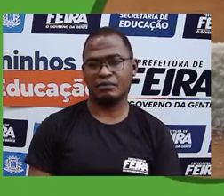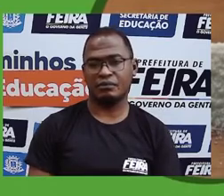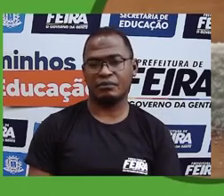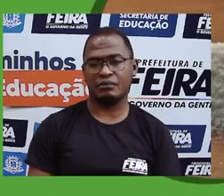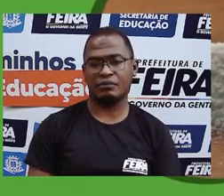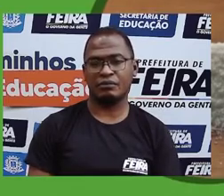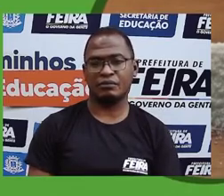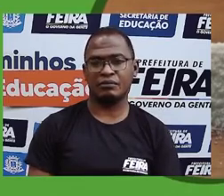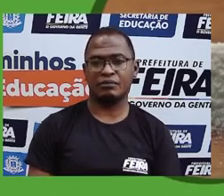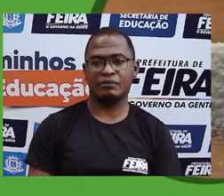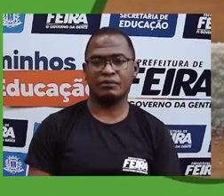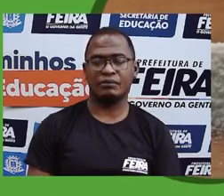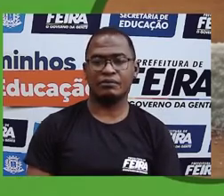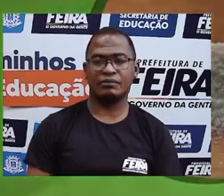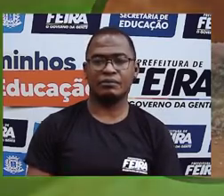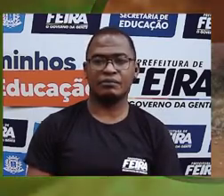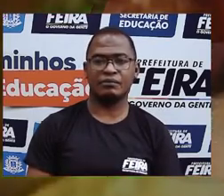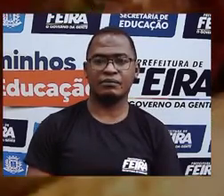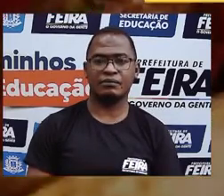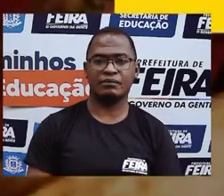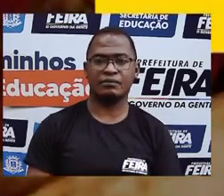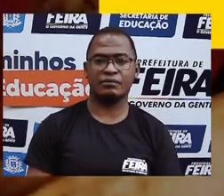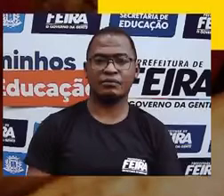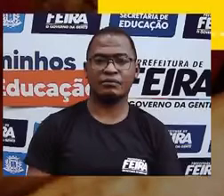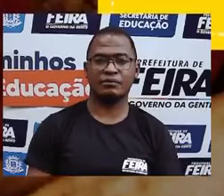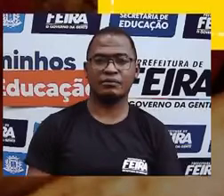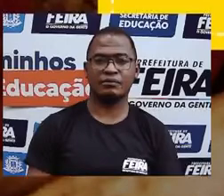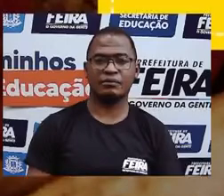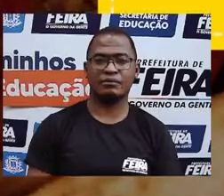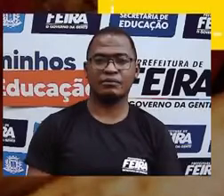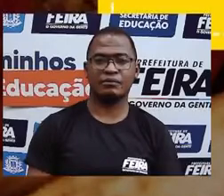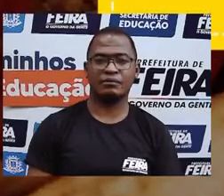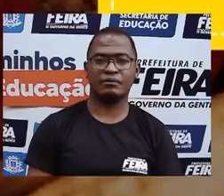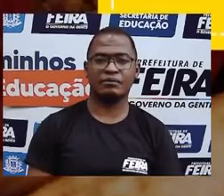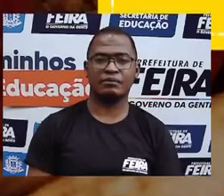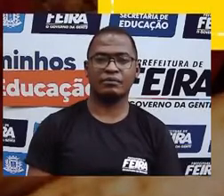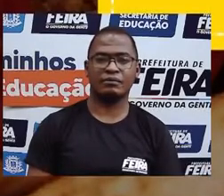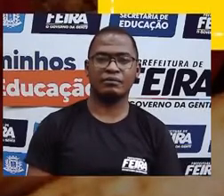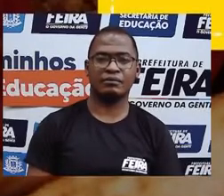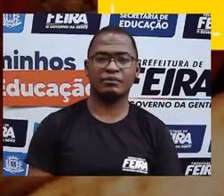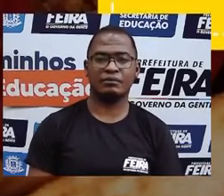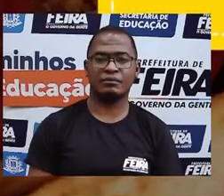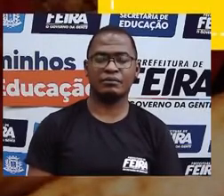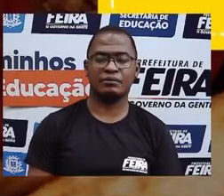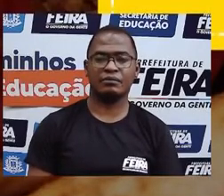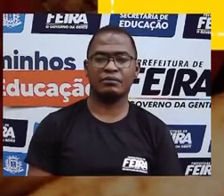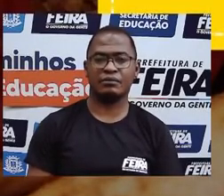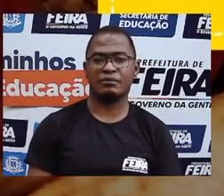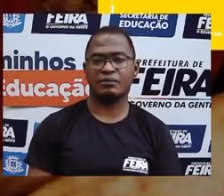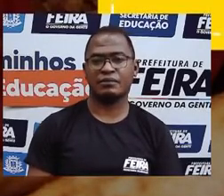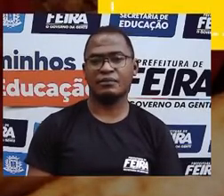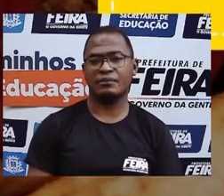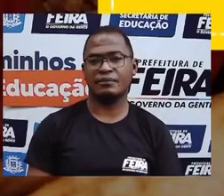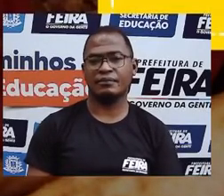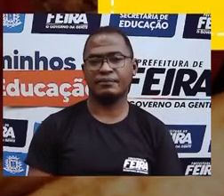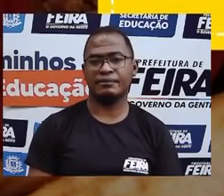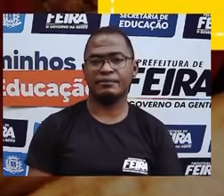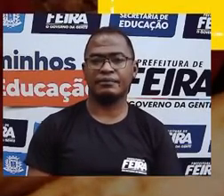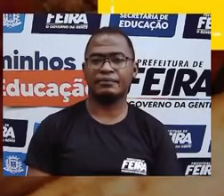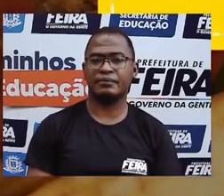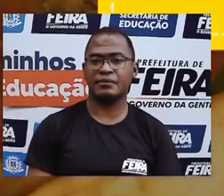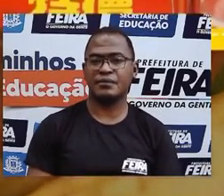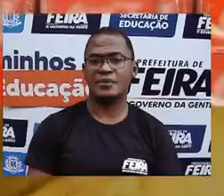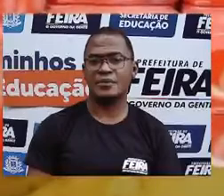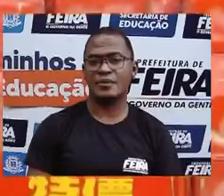quantidade. O terceiro é limitar o consumo de alimentos processados. Quando